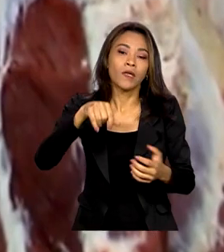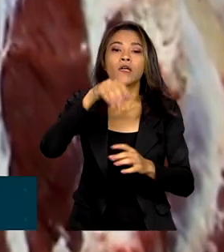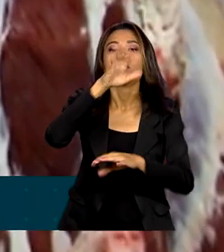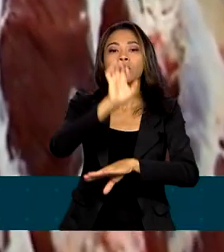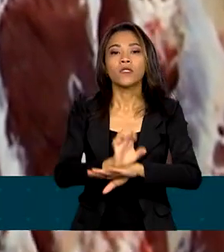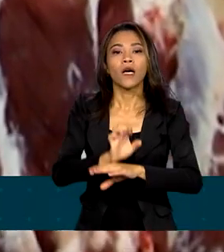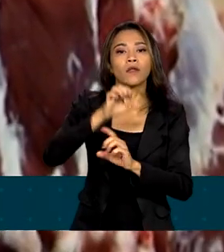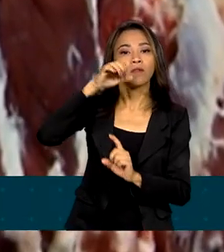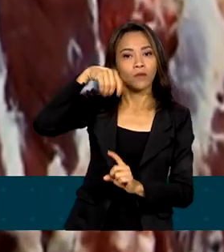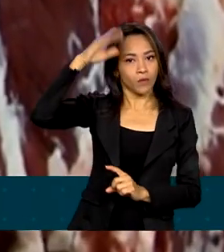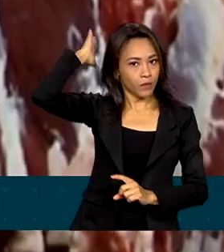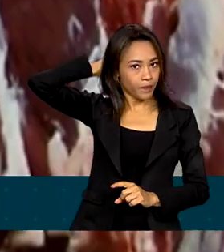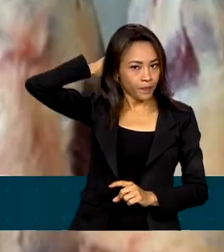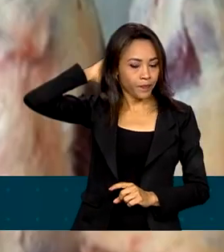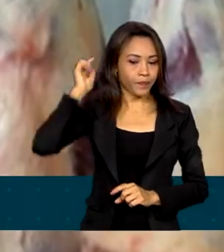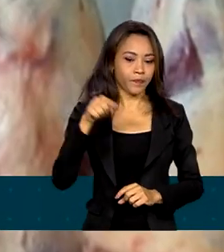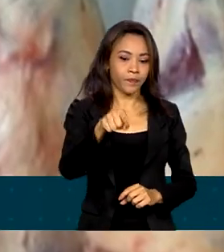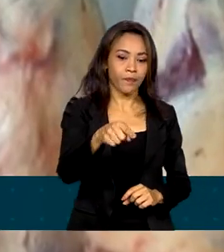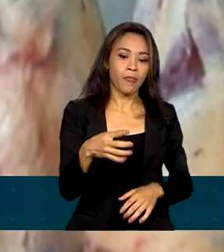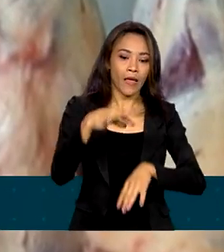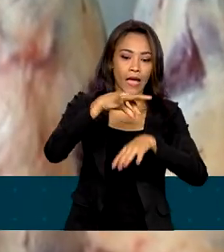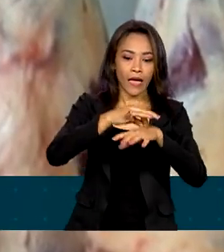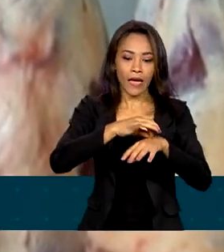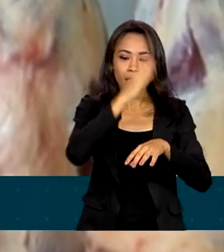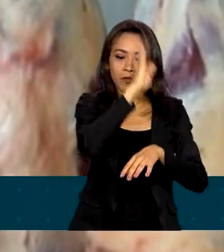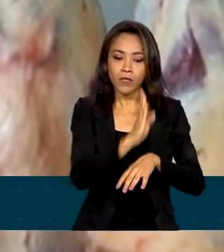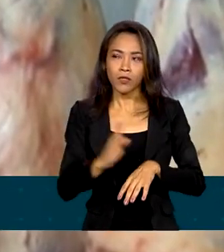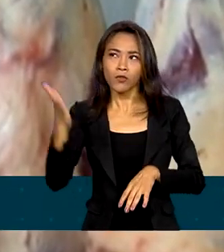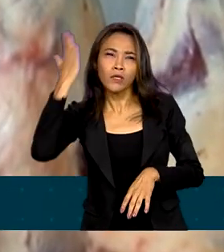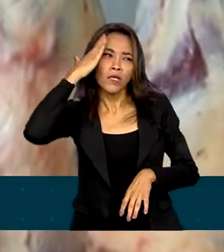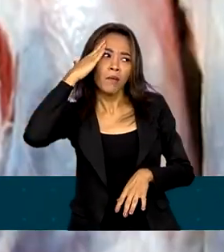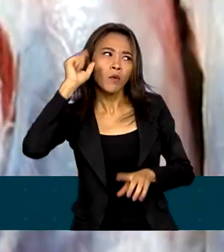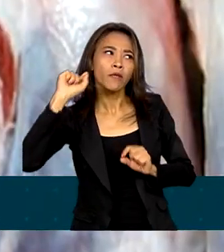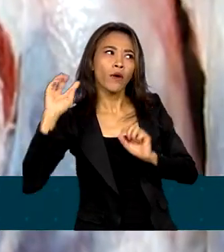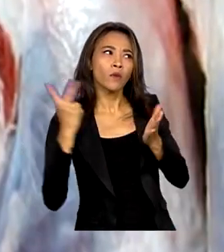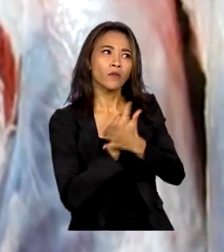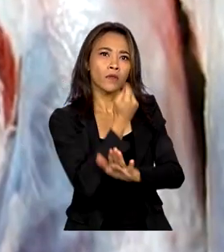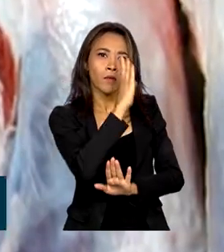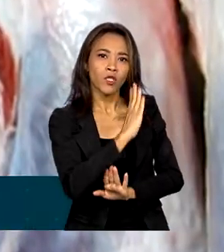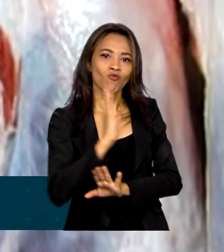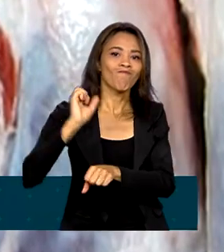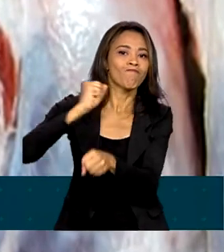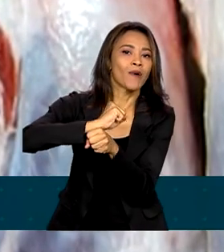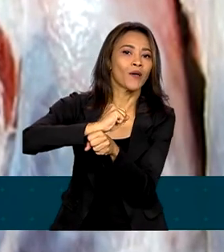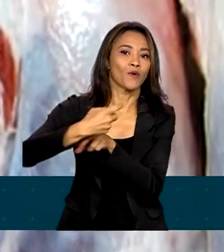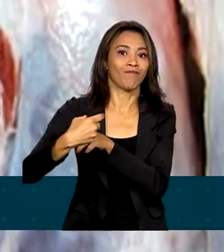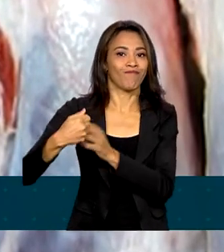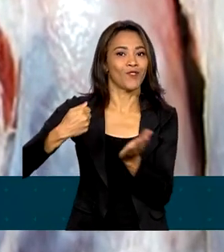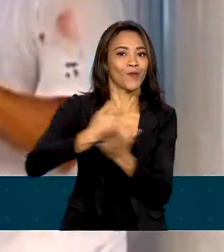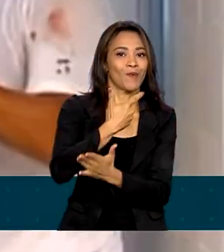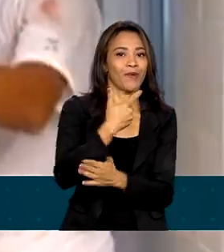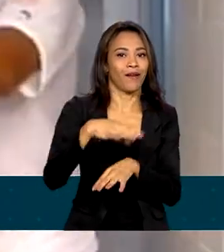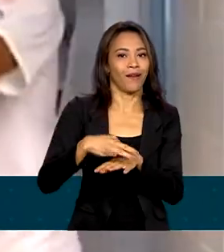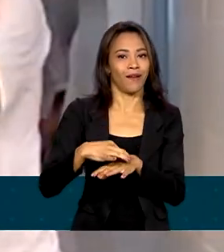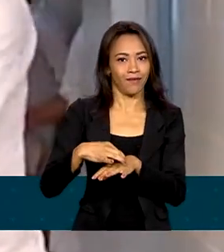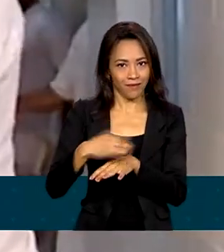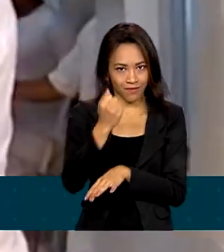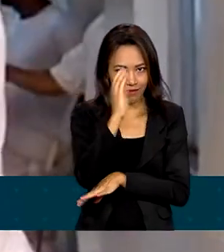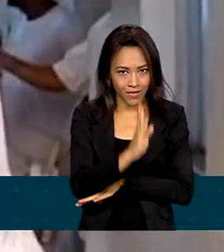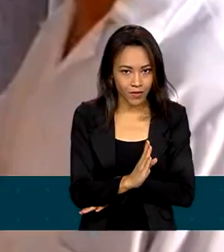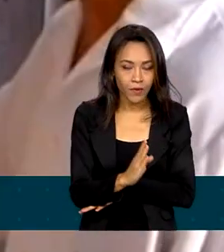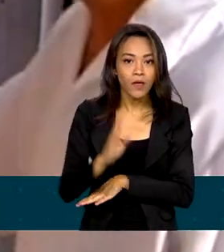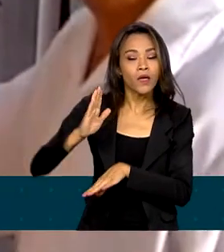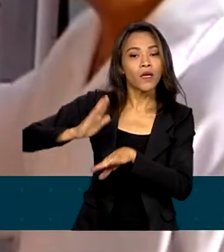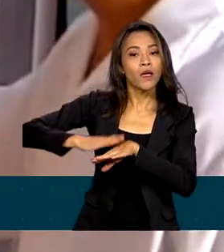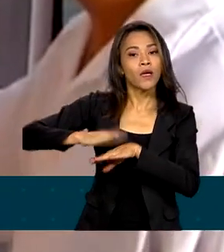embargo à carne bovina brasileira, a China suspendeu a restrição e vai voltar a comprar o produto. A decisão